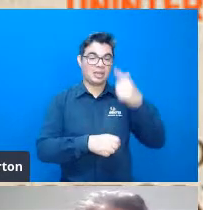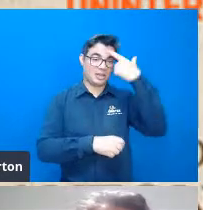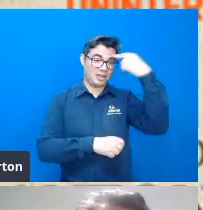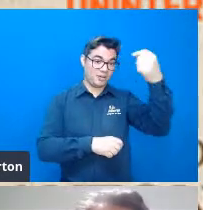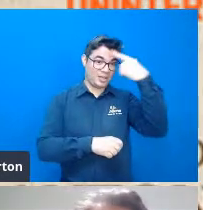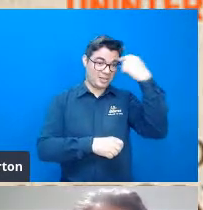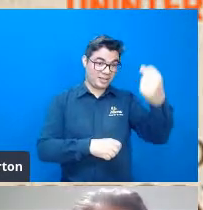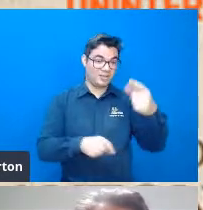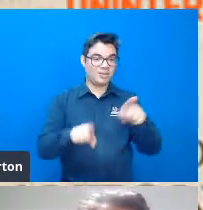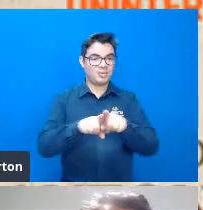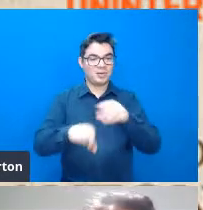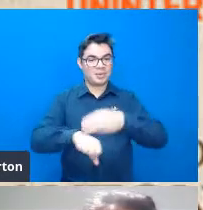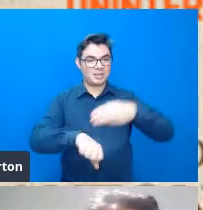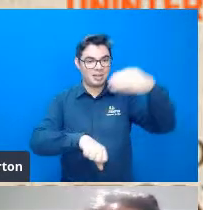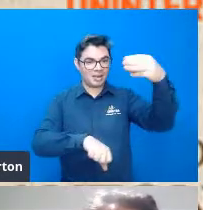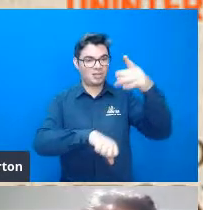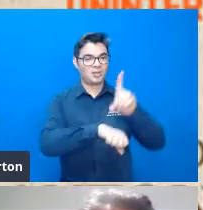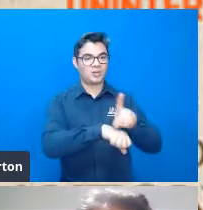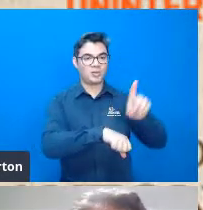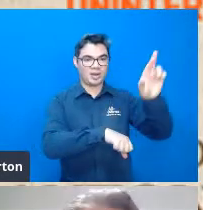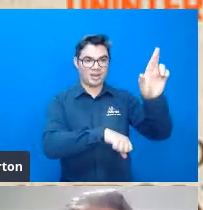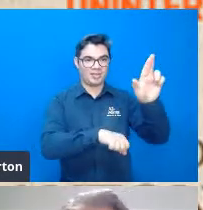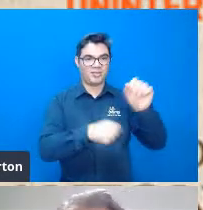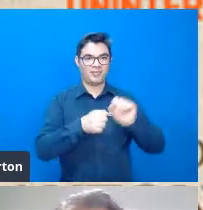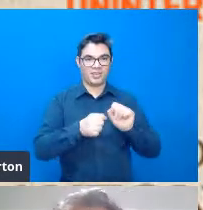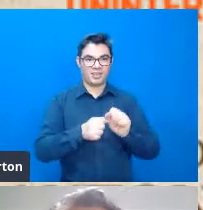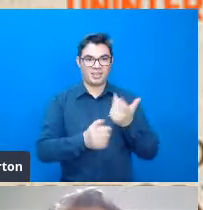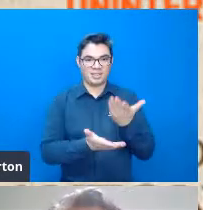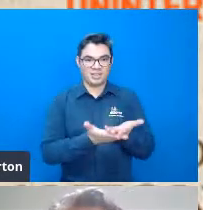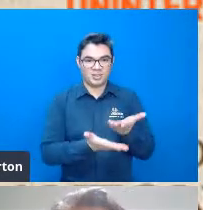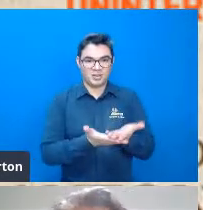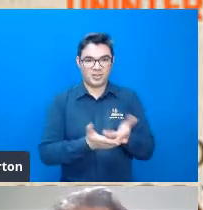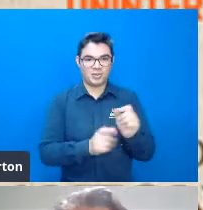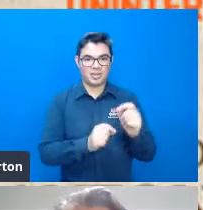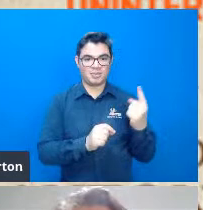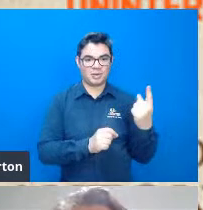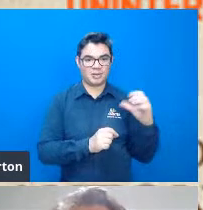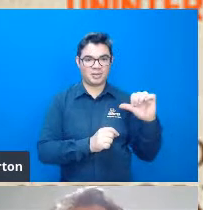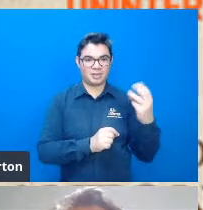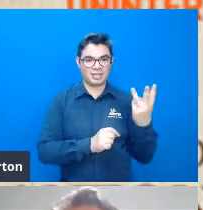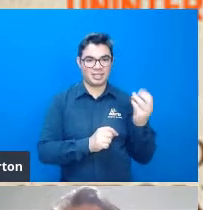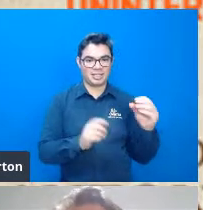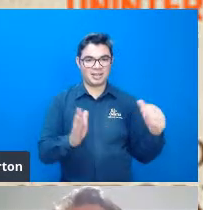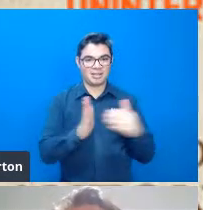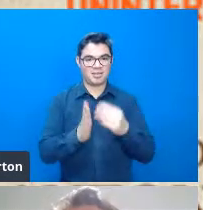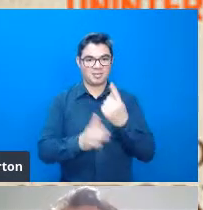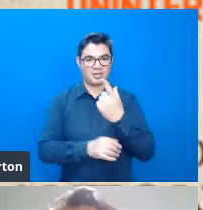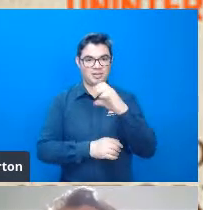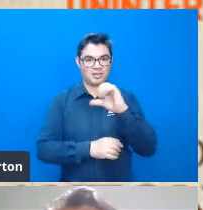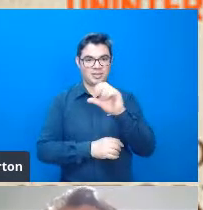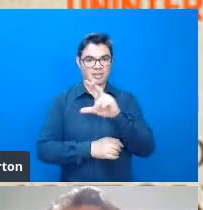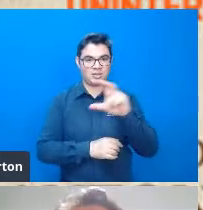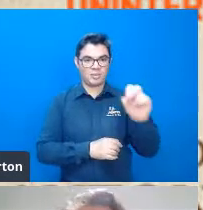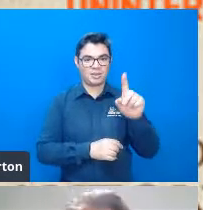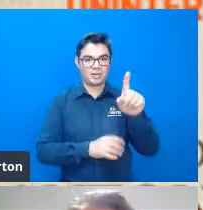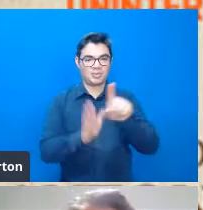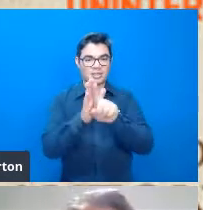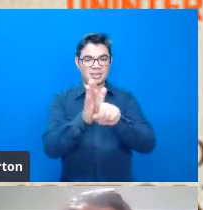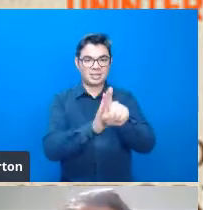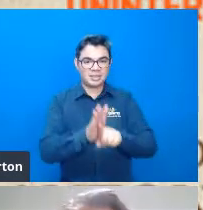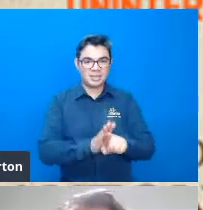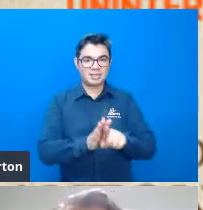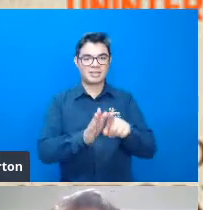quanto no mestrado e também no doutorado, que foi até 1950, e essa pesquisa dele era dedicada muito mais à